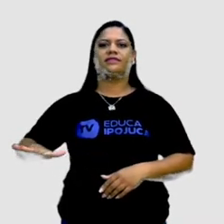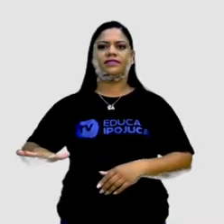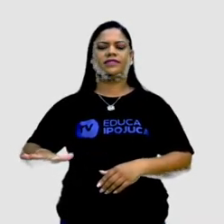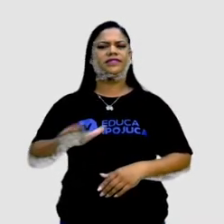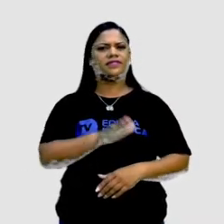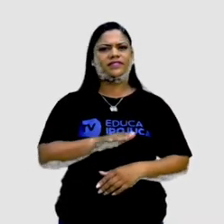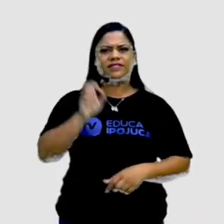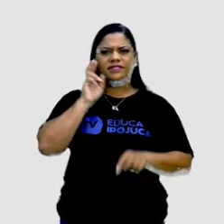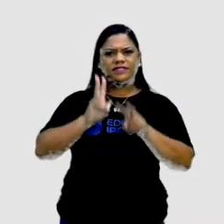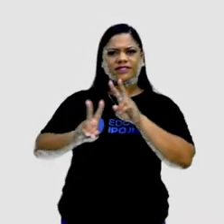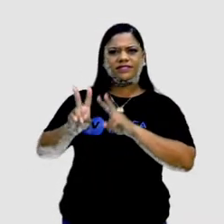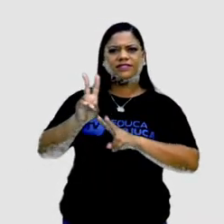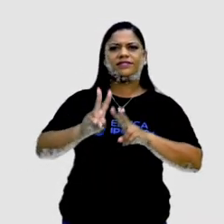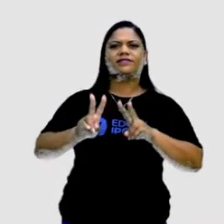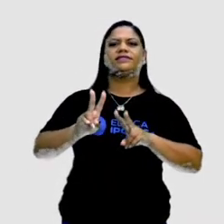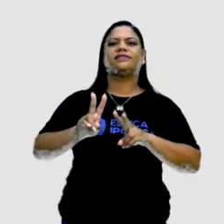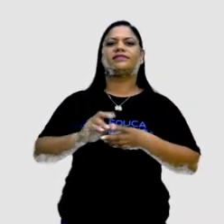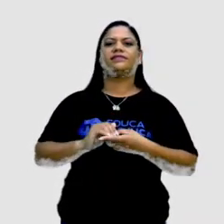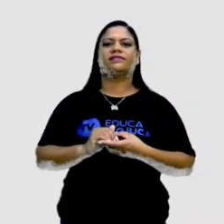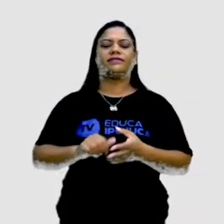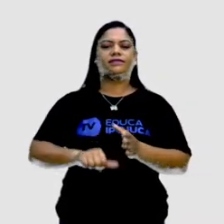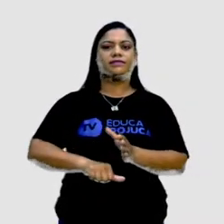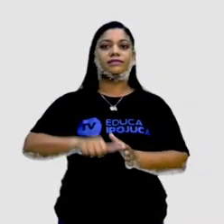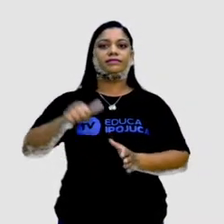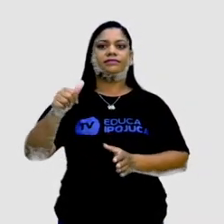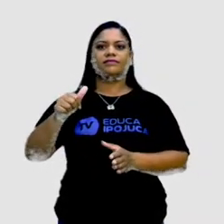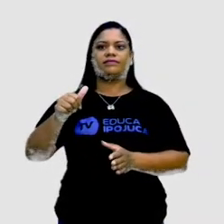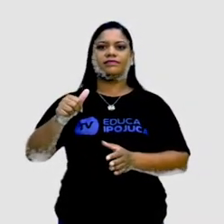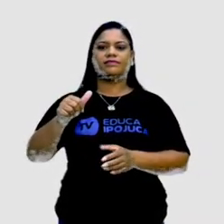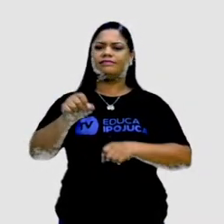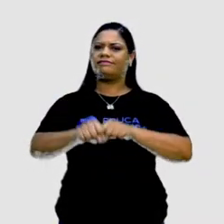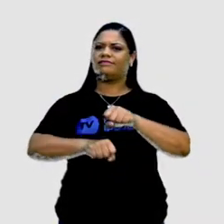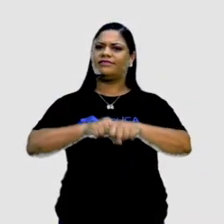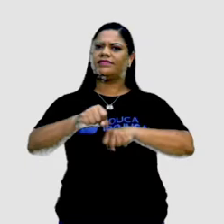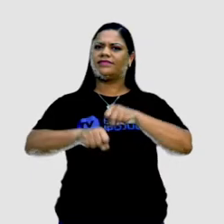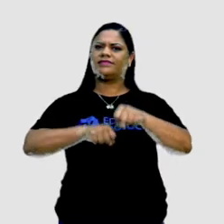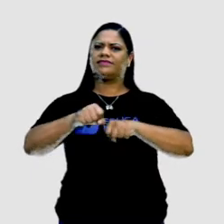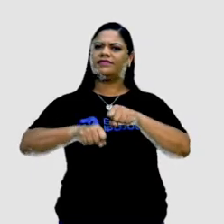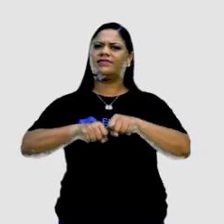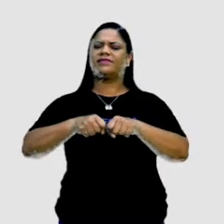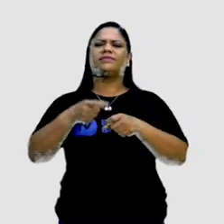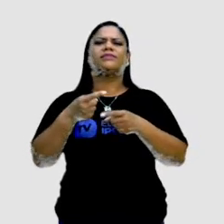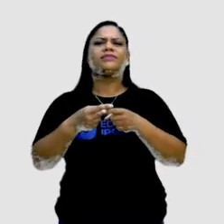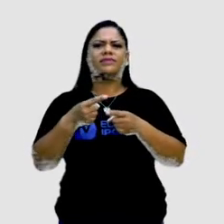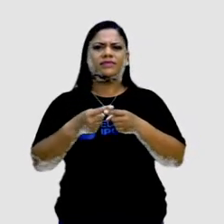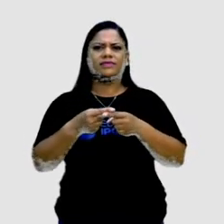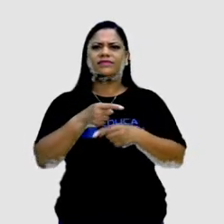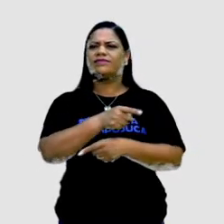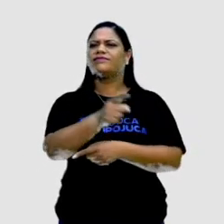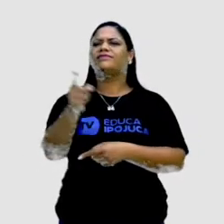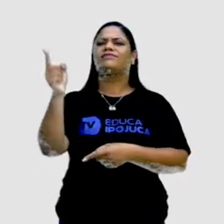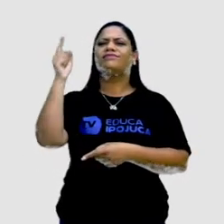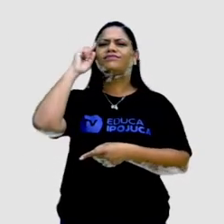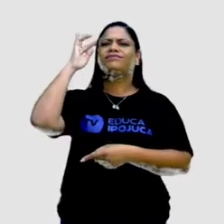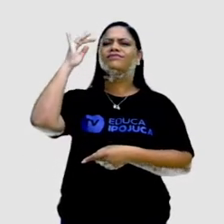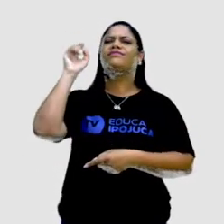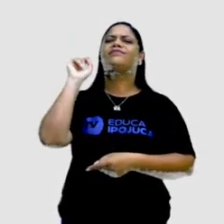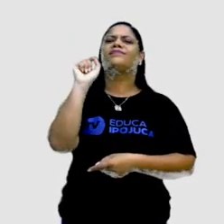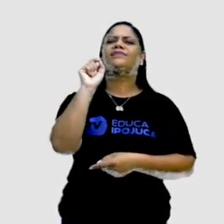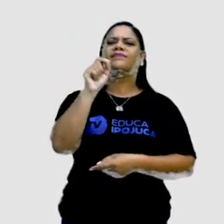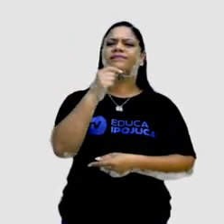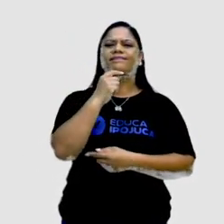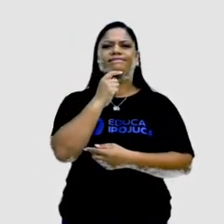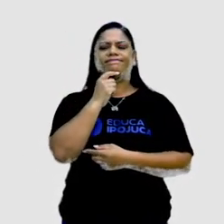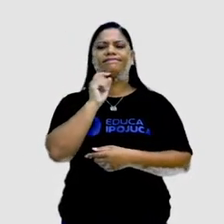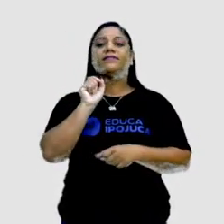criança, veja que aparece aí, em primeiro plano, uma bicicleta. Por quê? O é que vocês acham? O que é que essa